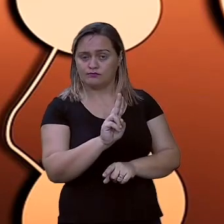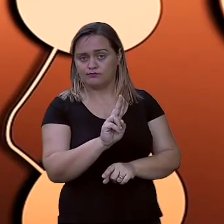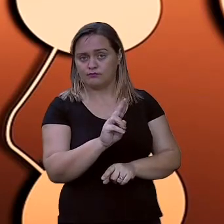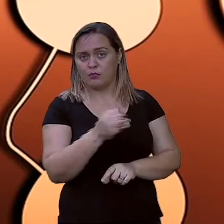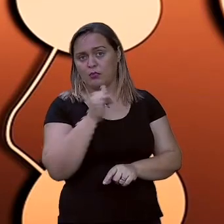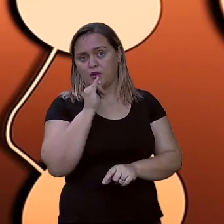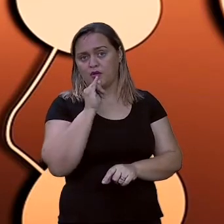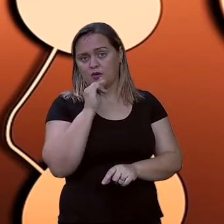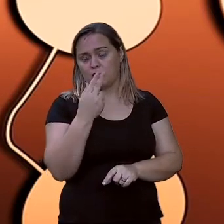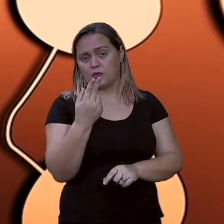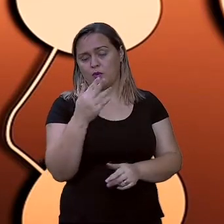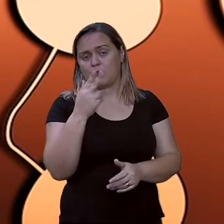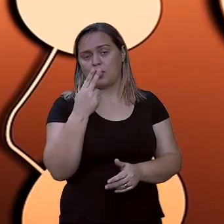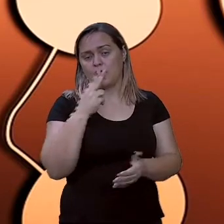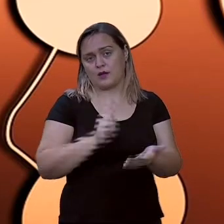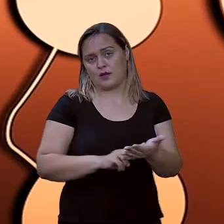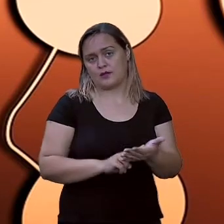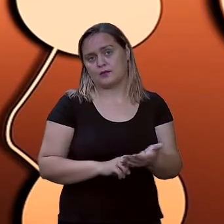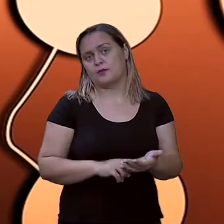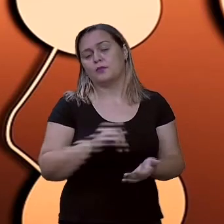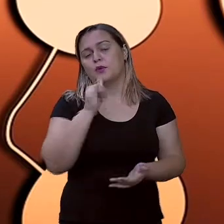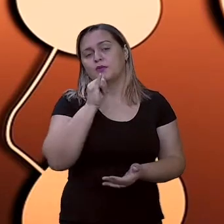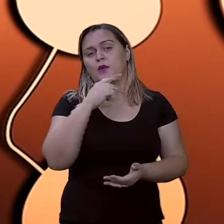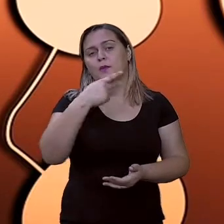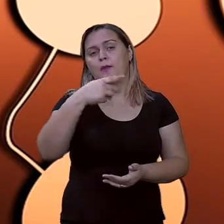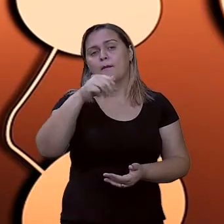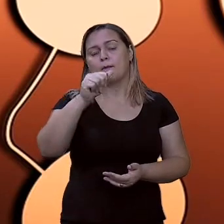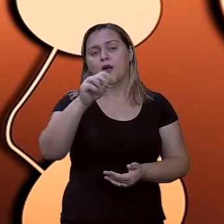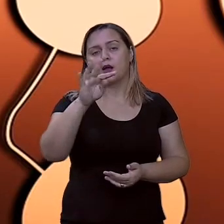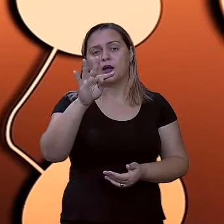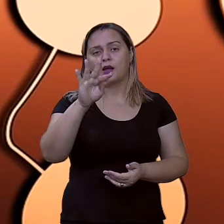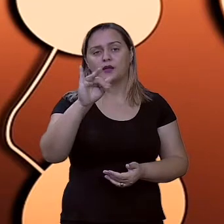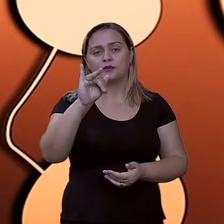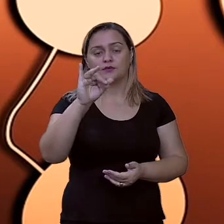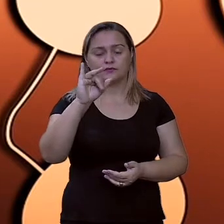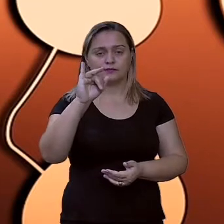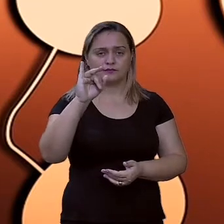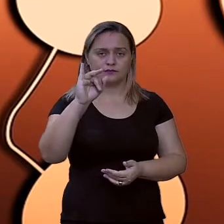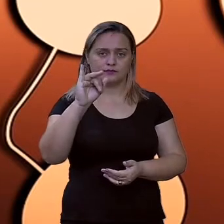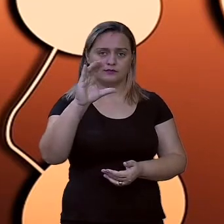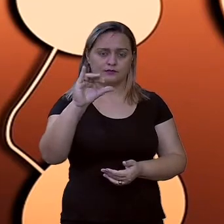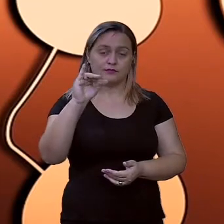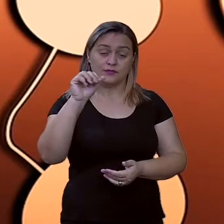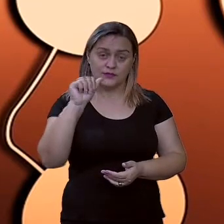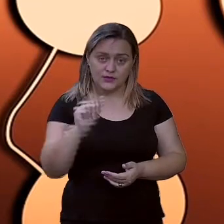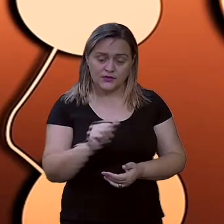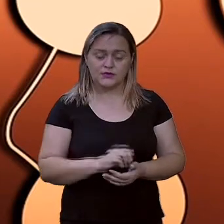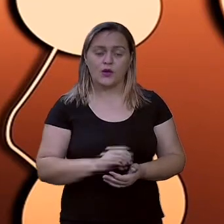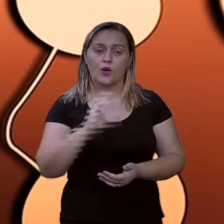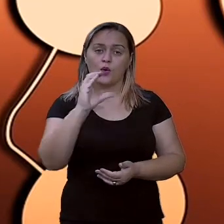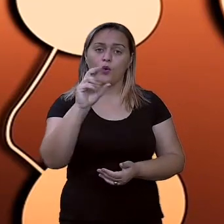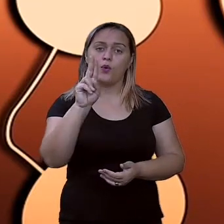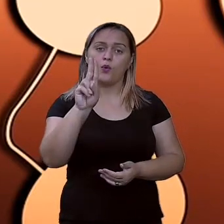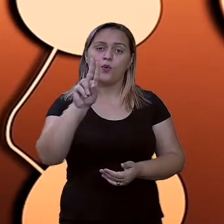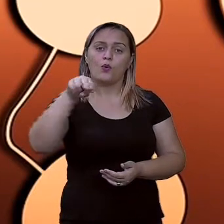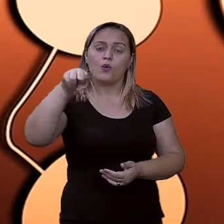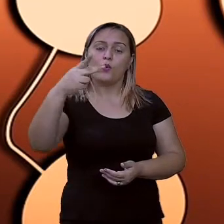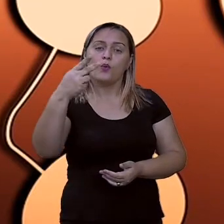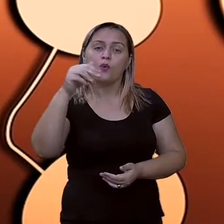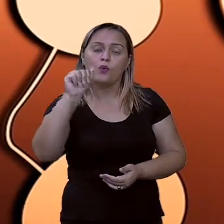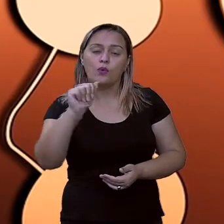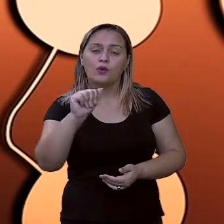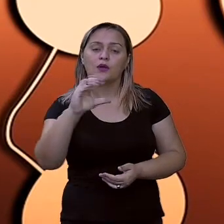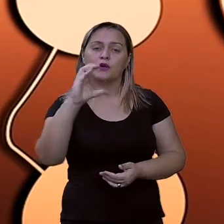Então, se eu chamo aí, Patrícia Cunha Chagas, e agora vocês já sabem o meu nome completo, né? Lá na prova eu assinarei como?